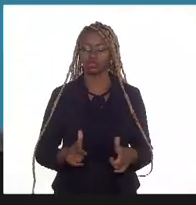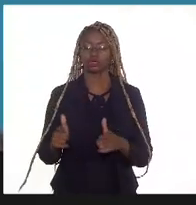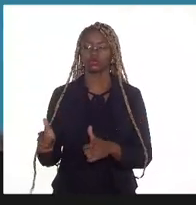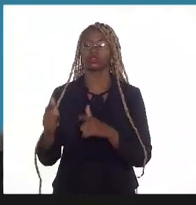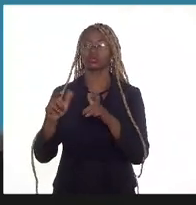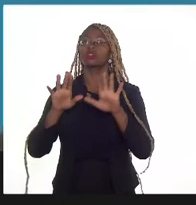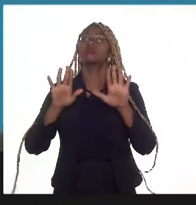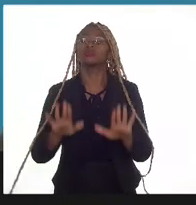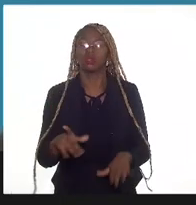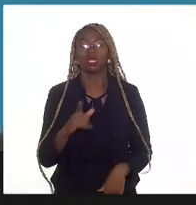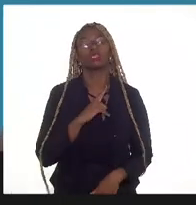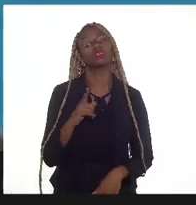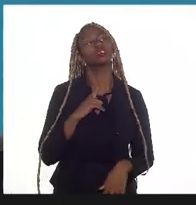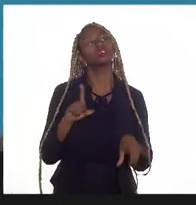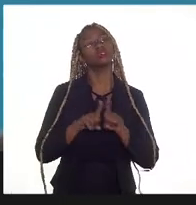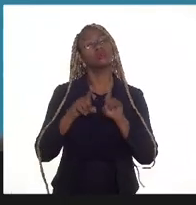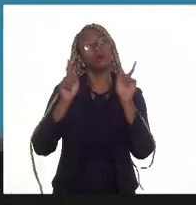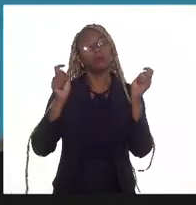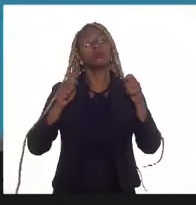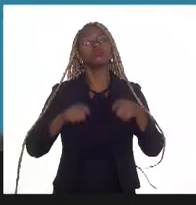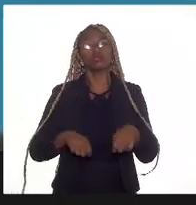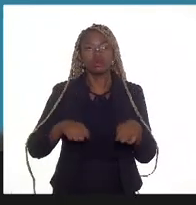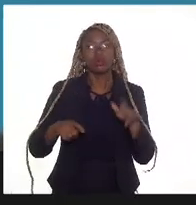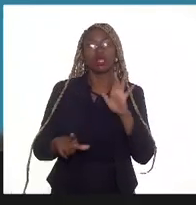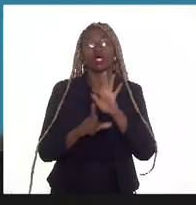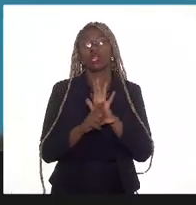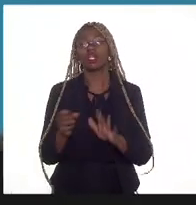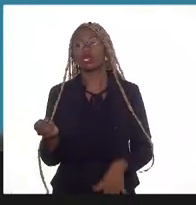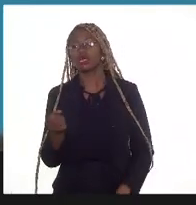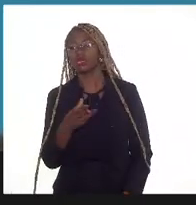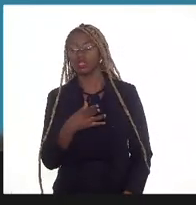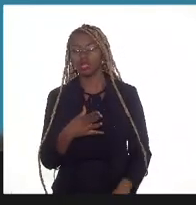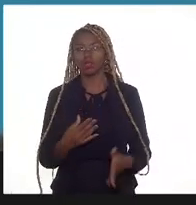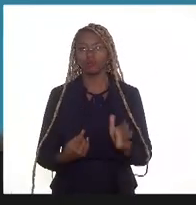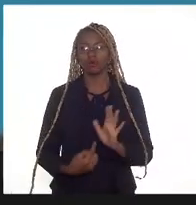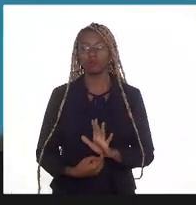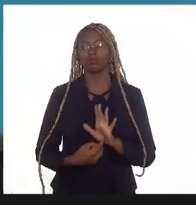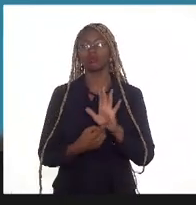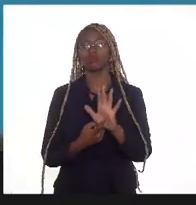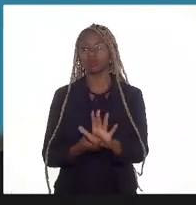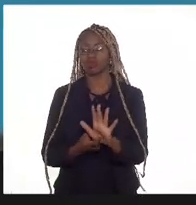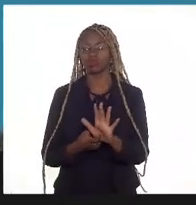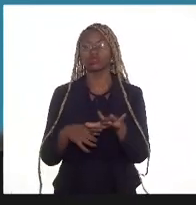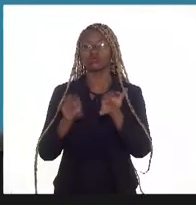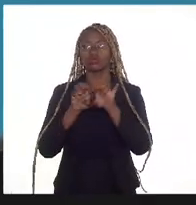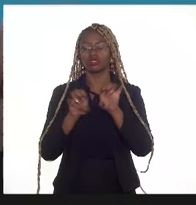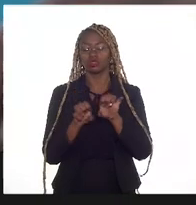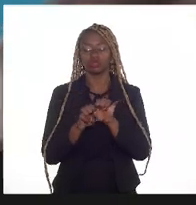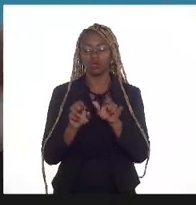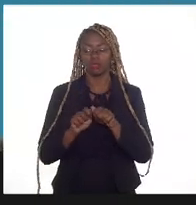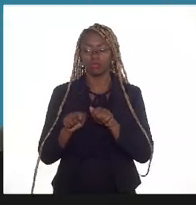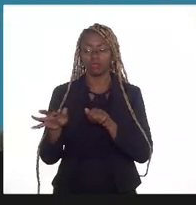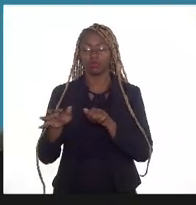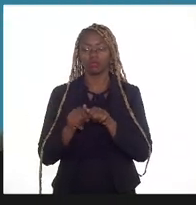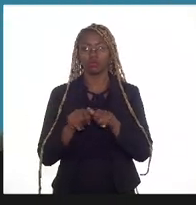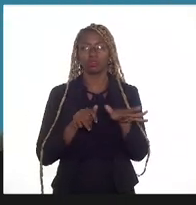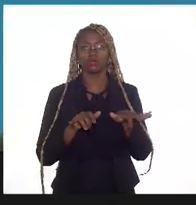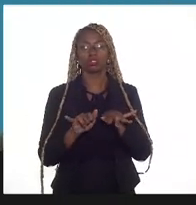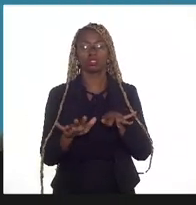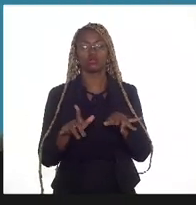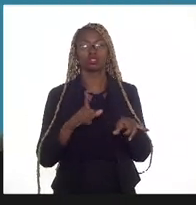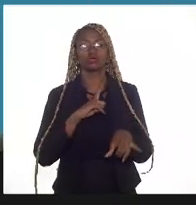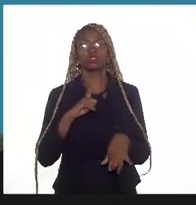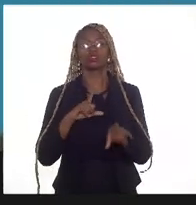existe essa possibilidade, a nova lei traz a questão da infraestrutura compartilhada, já existe todo um movimento